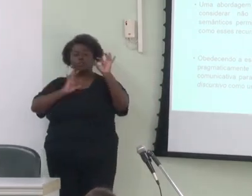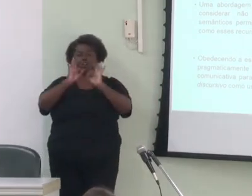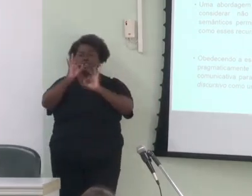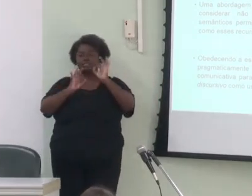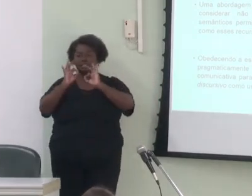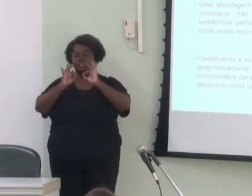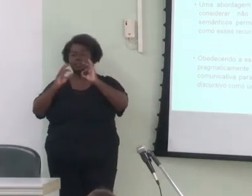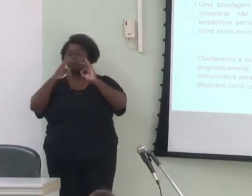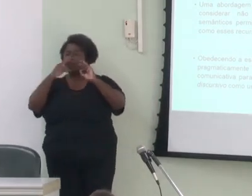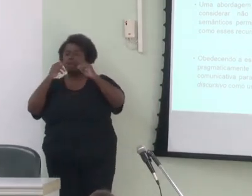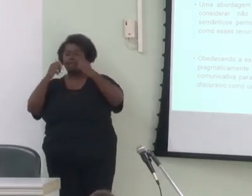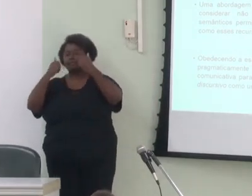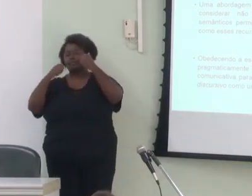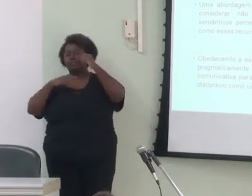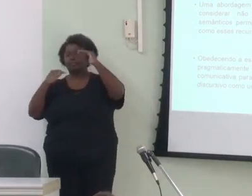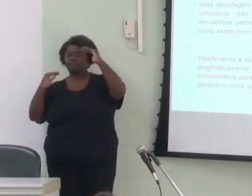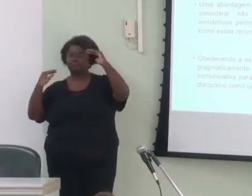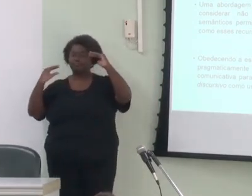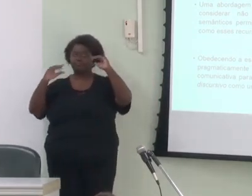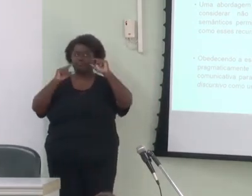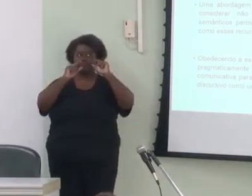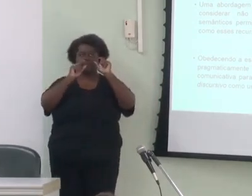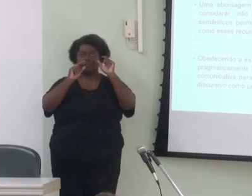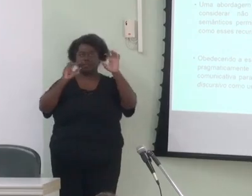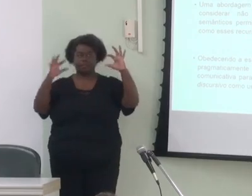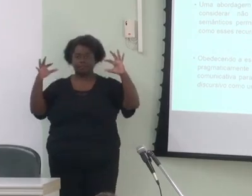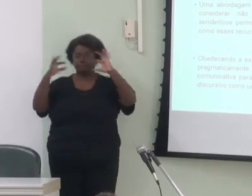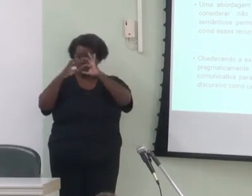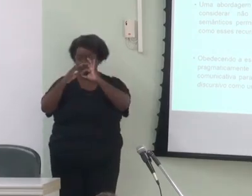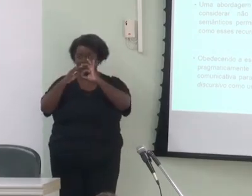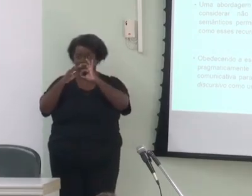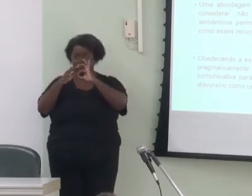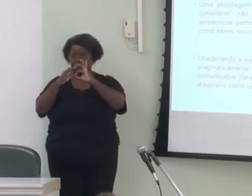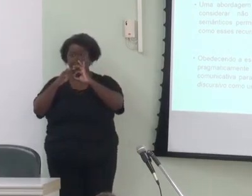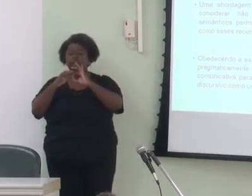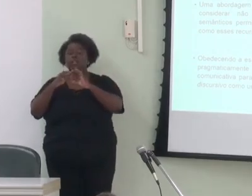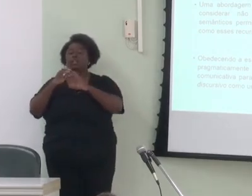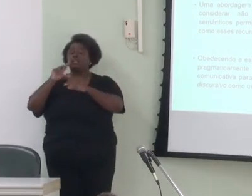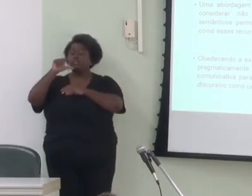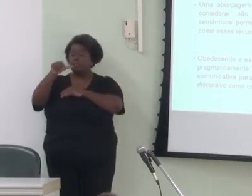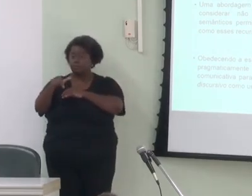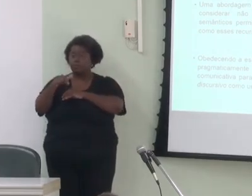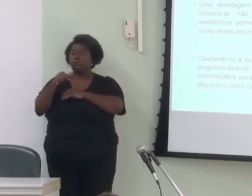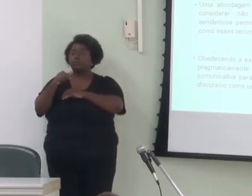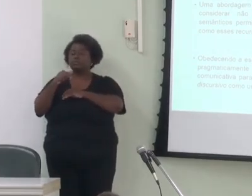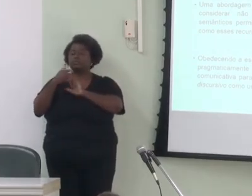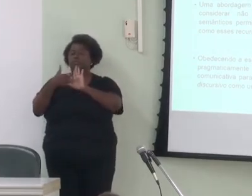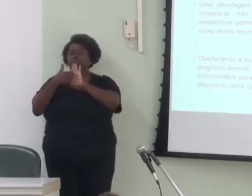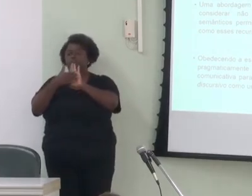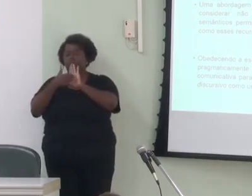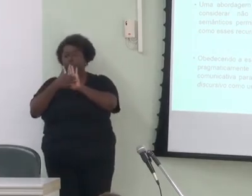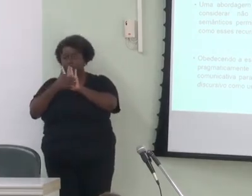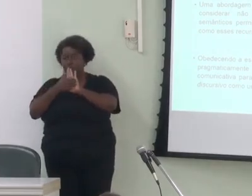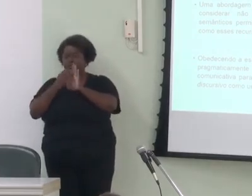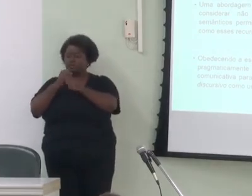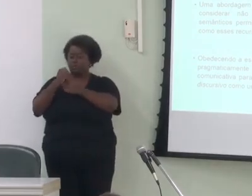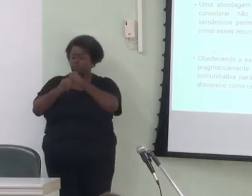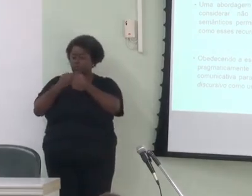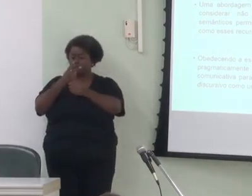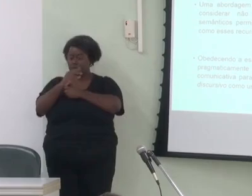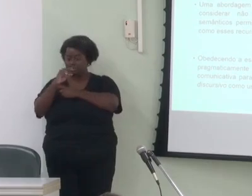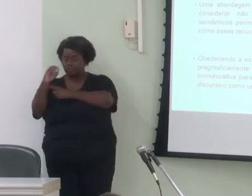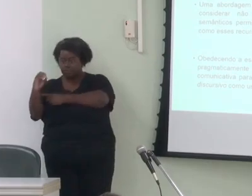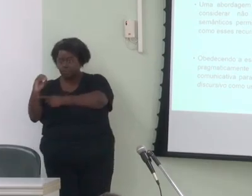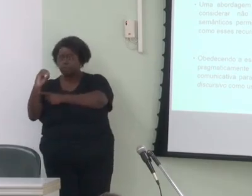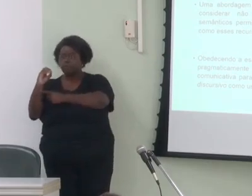Em Rengevelde 2000, a arquitetura da gramática discursiva funcional foi proposta. E, desde então,